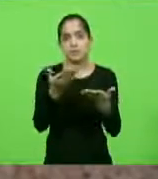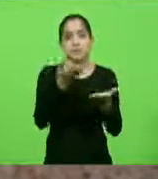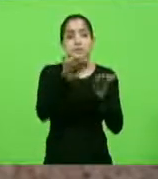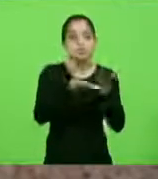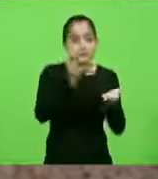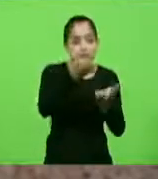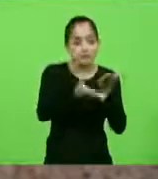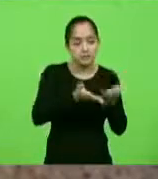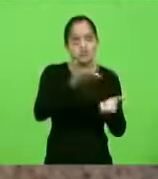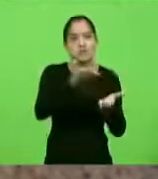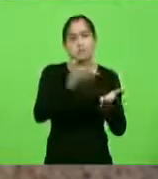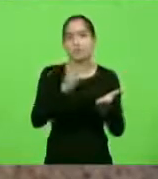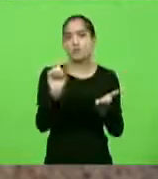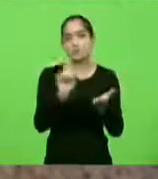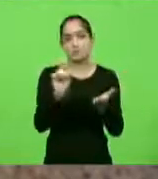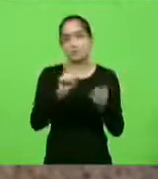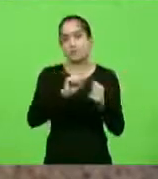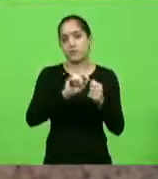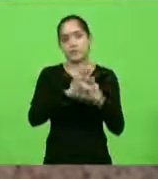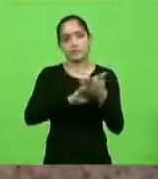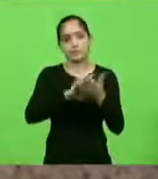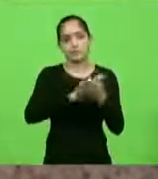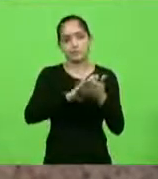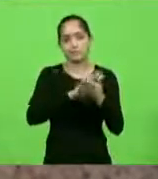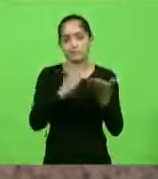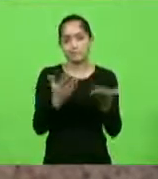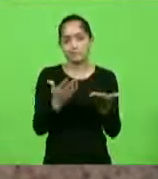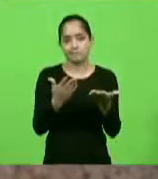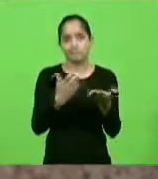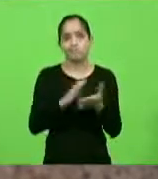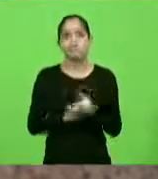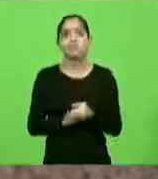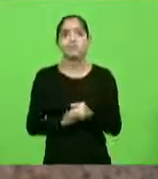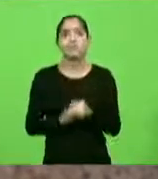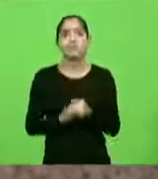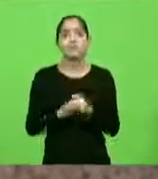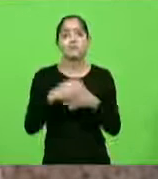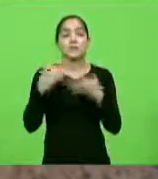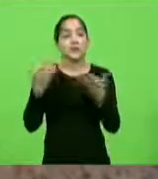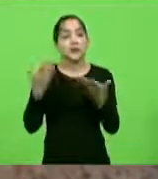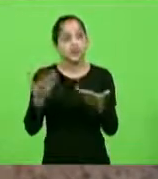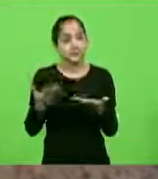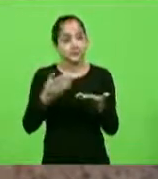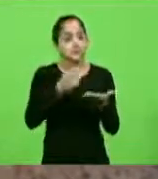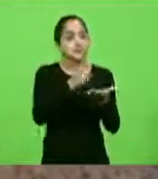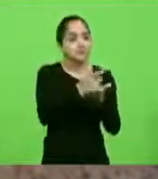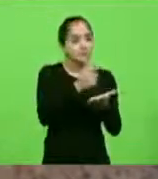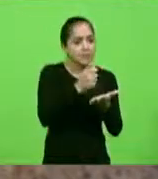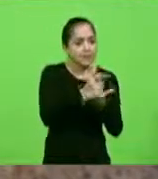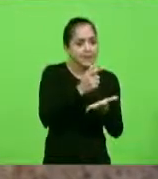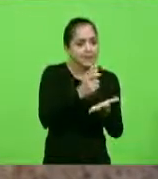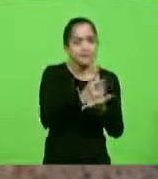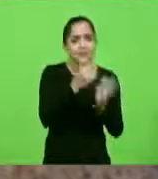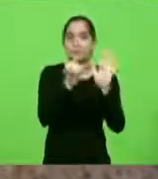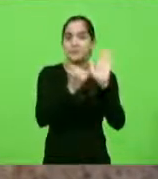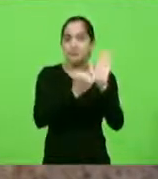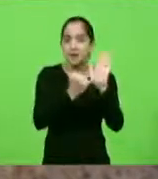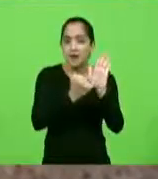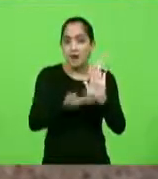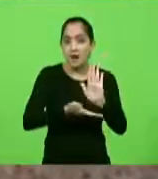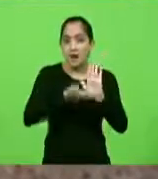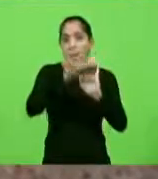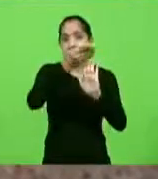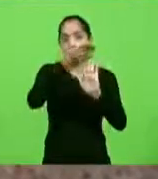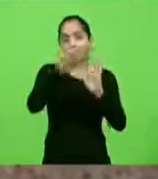está atendendo os clientes, mas não se faz isso, essas medidas poderiam ser muito melhores, não bastasse isso, ainda estão pagando as maiores cargas, a maior carga